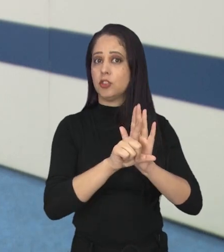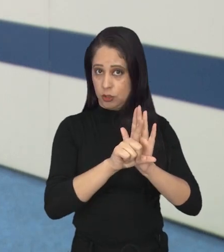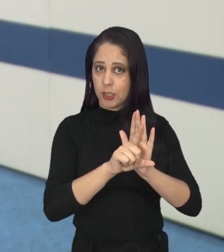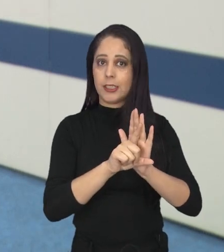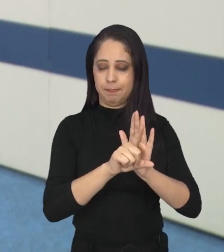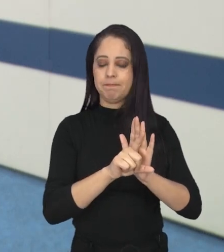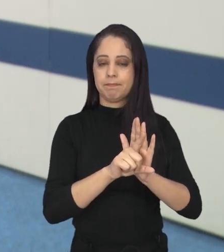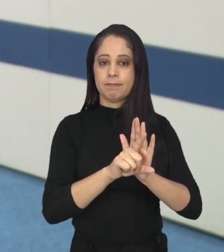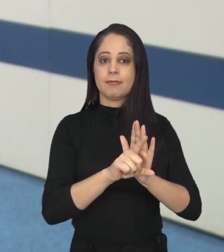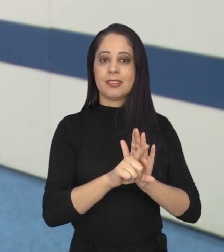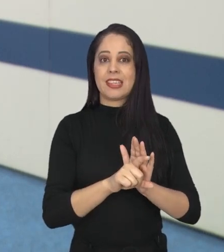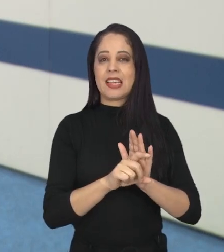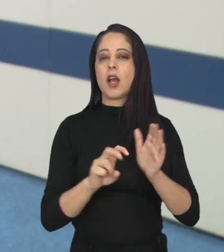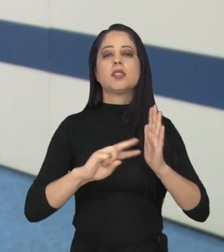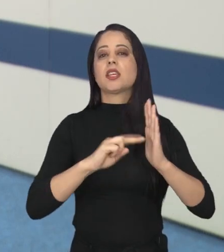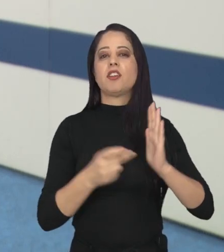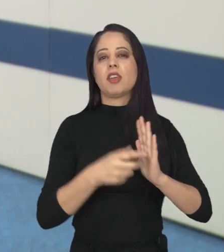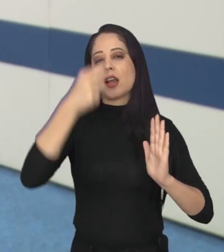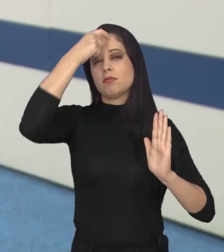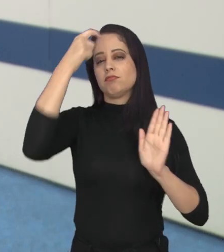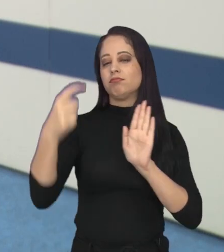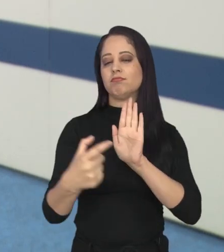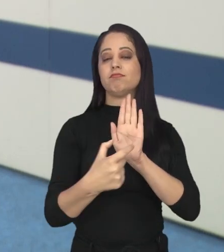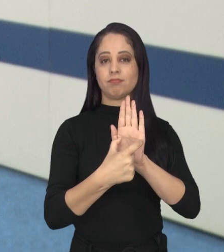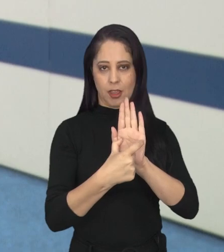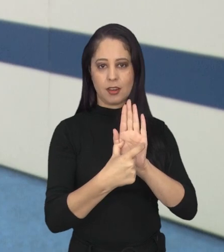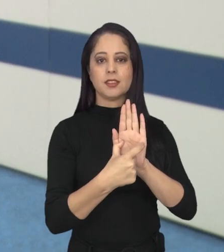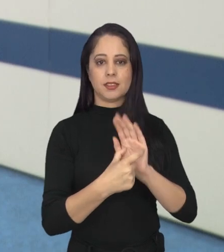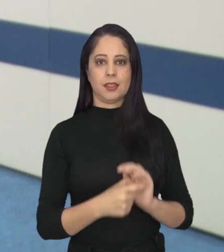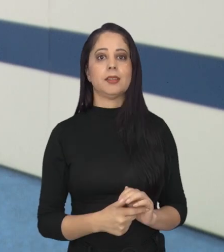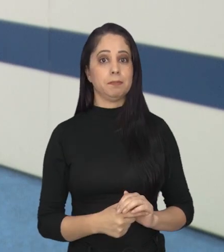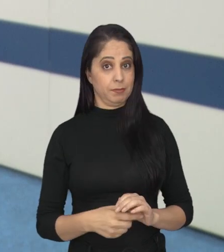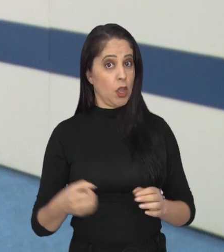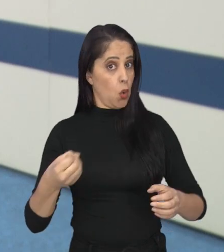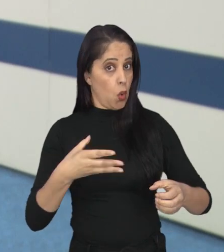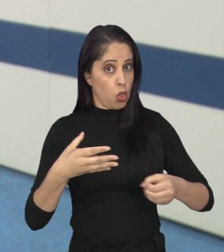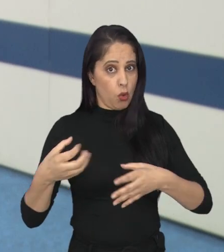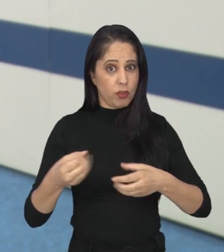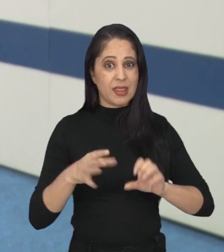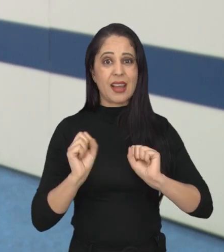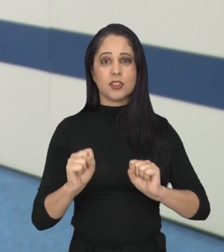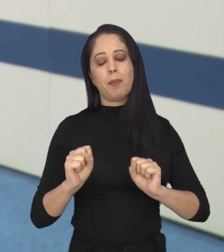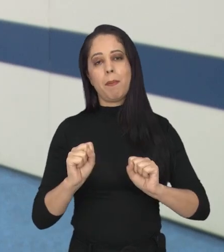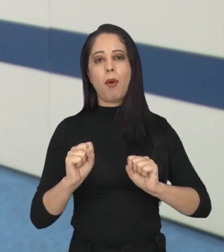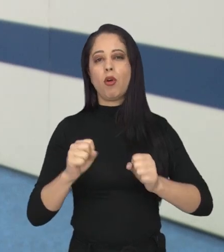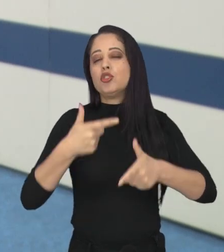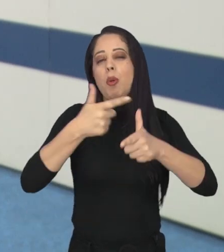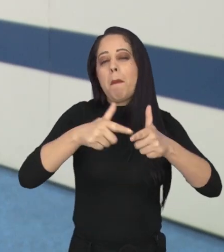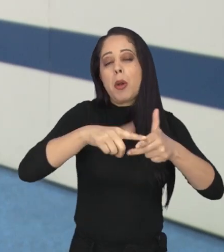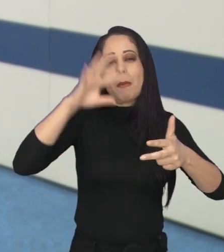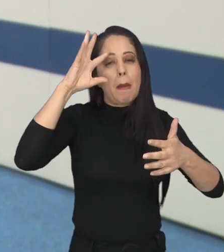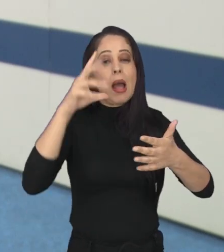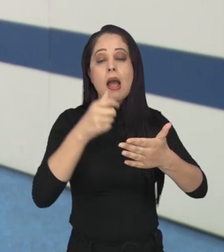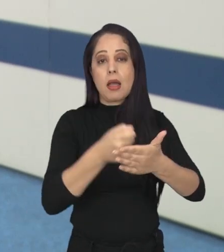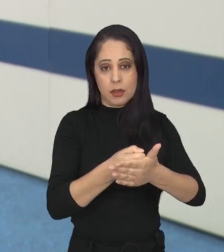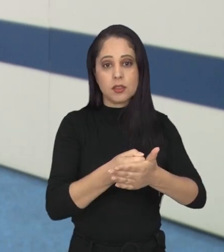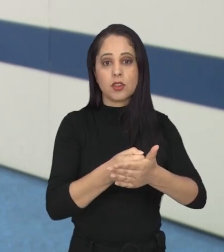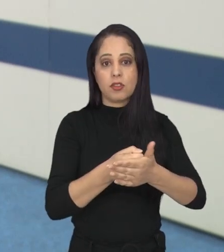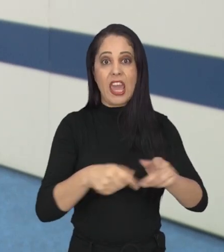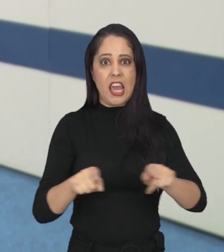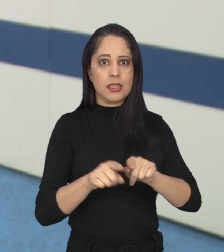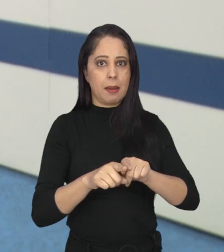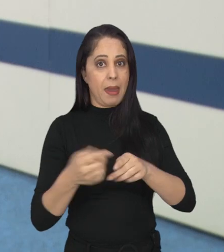crescem no mundo, a inteligência artificial. Essa novidade pode ser utilizada para solucionar problemas complexos,